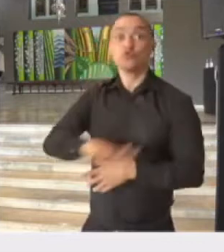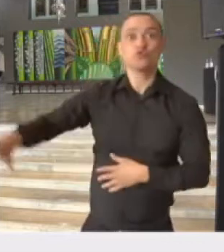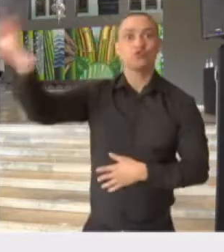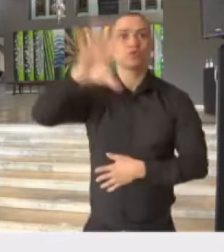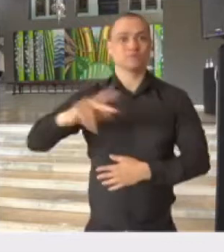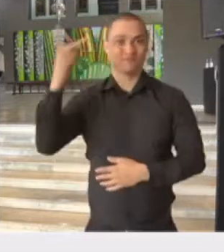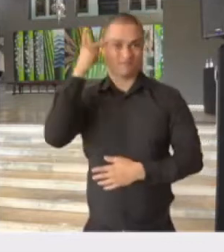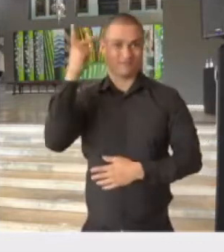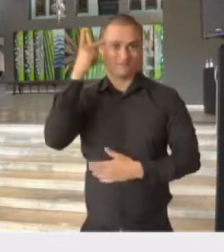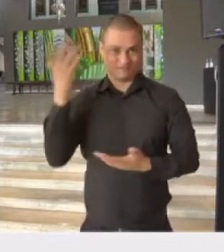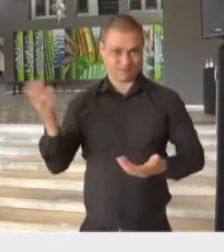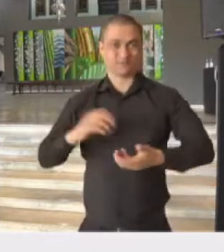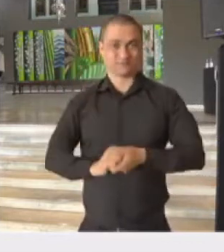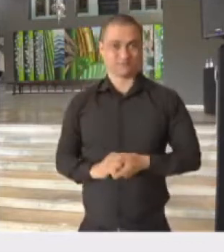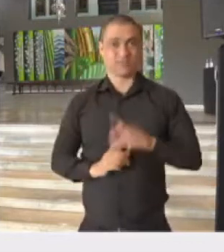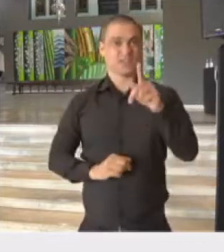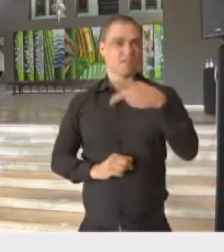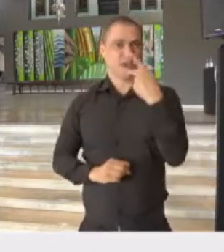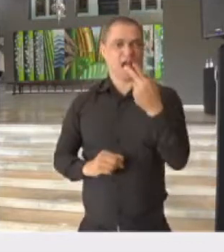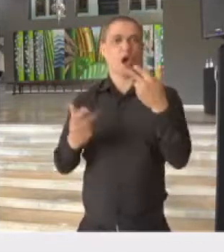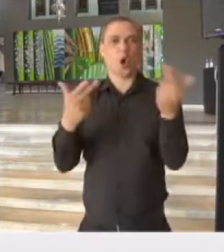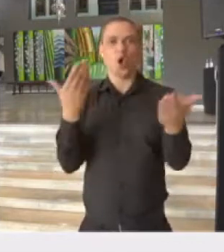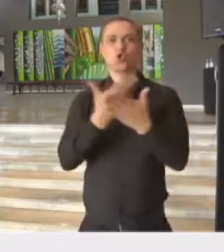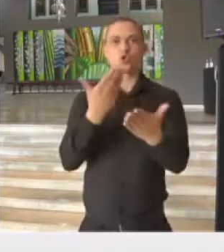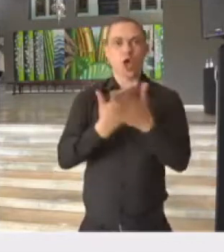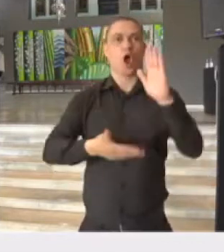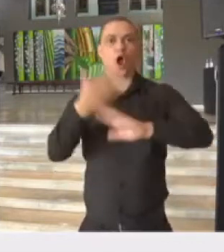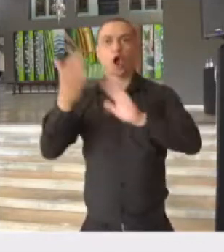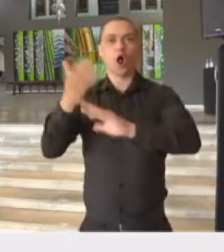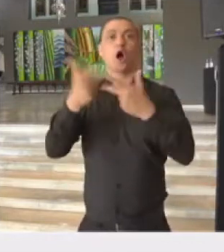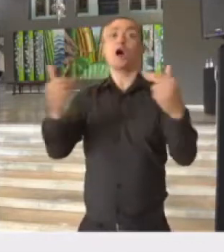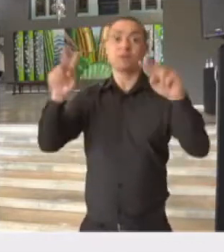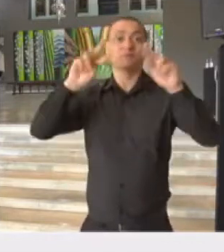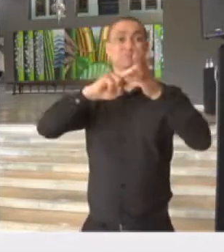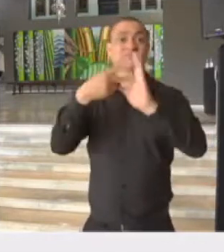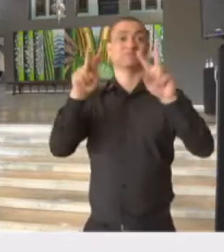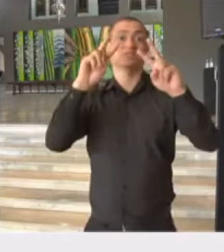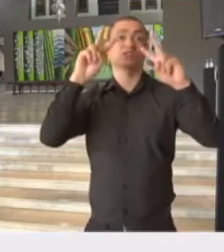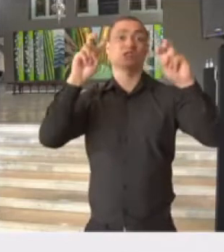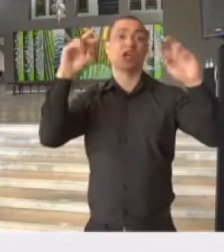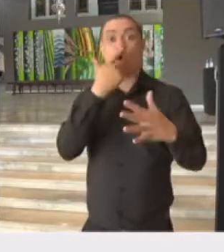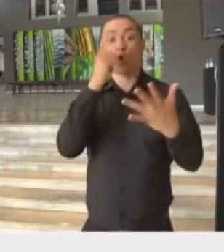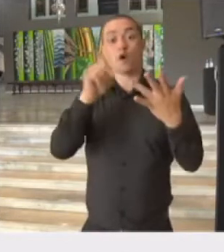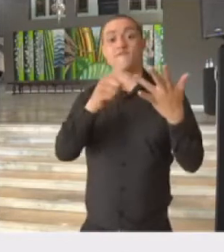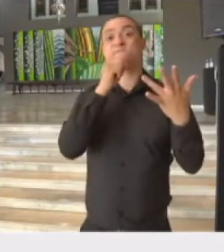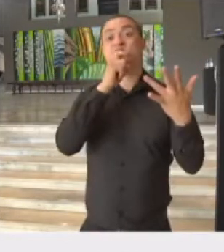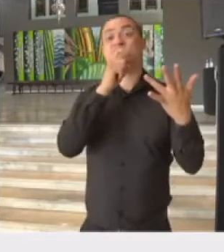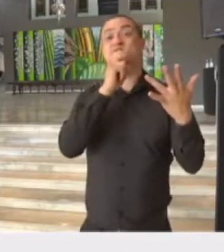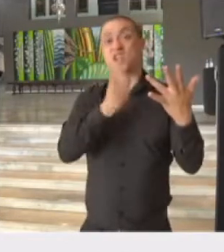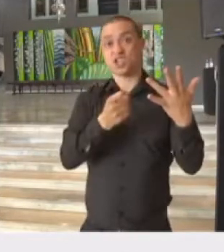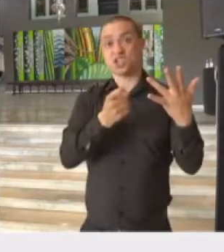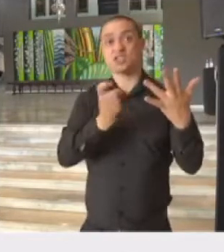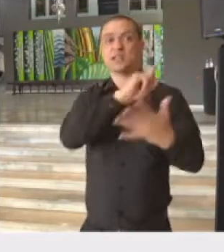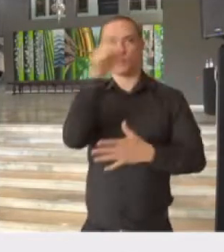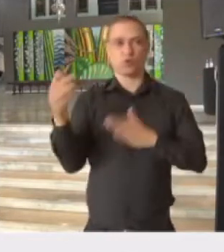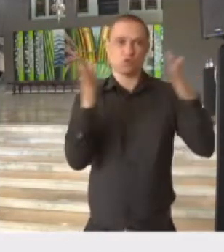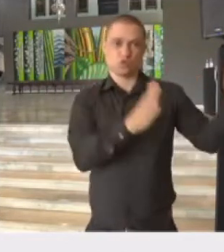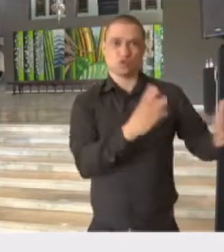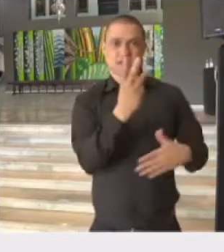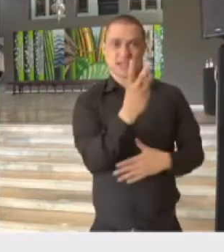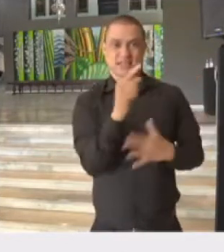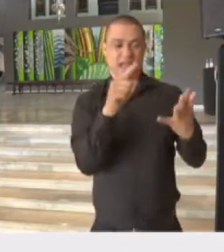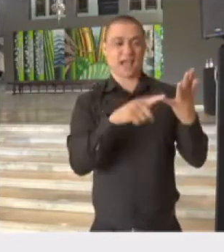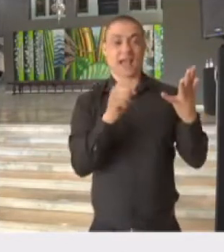A medida envolve todas as cidades paulistas. A reabertura só será permitida quando o Estado inteiro